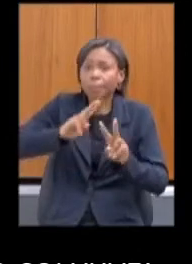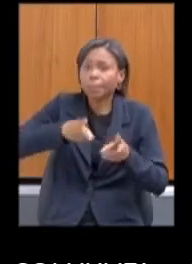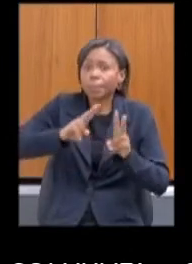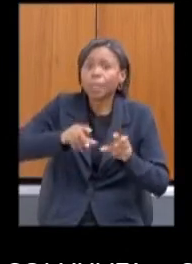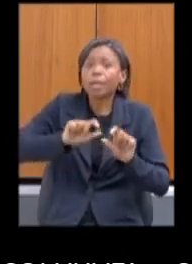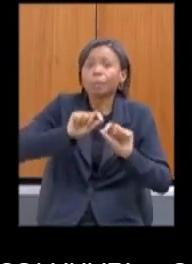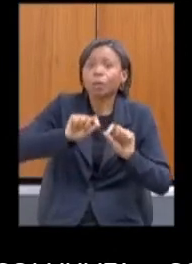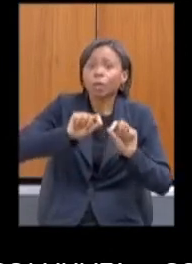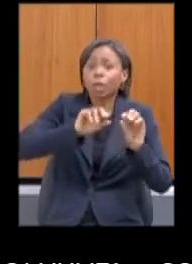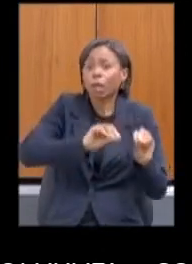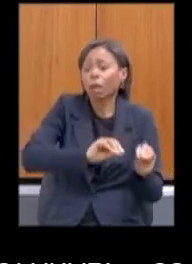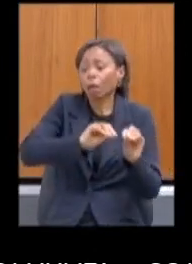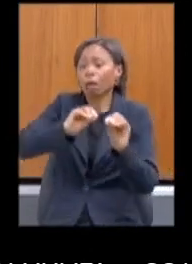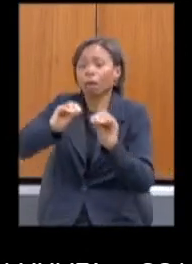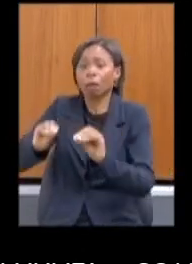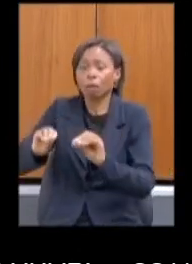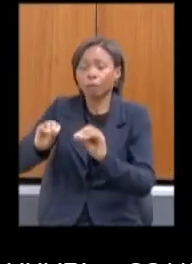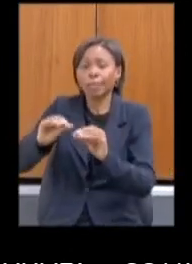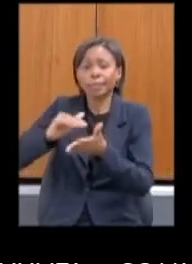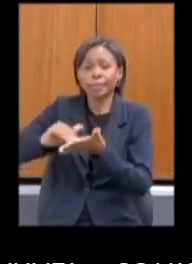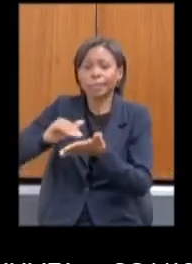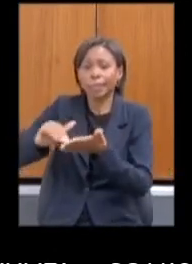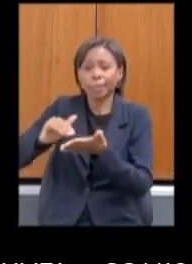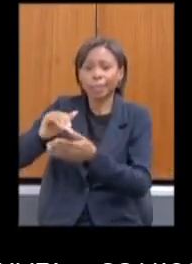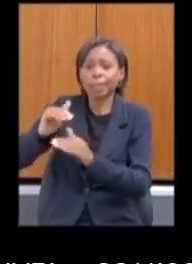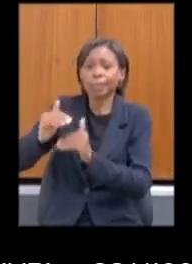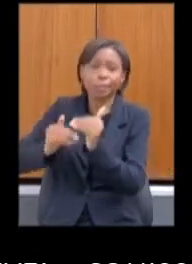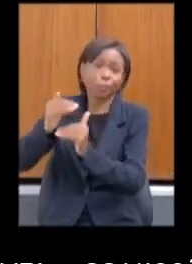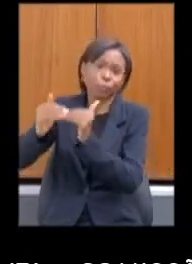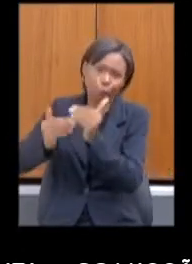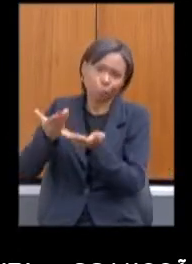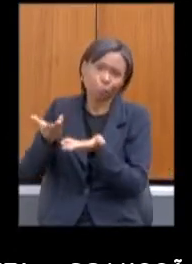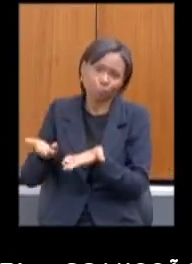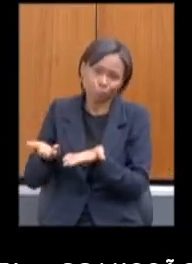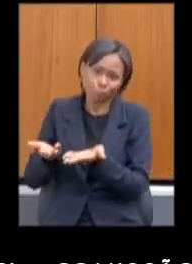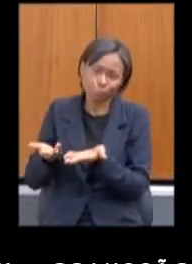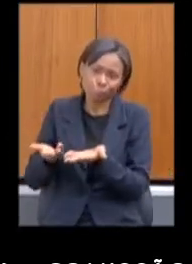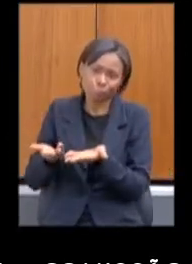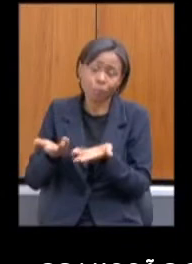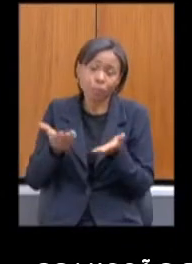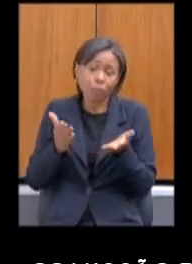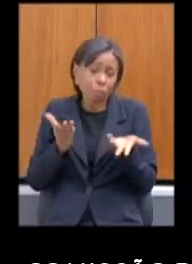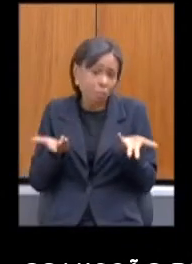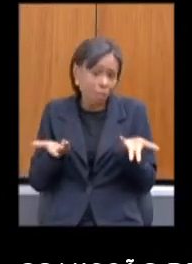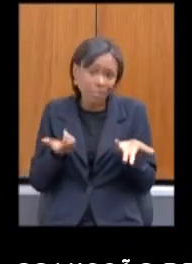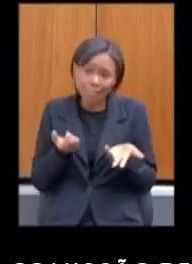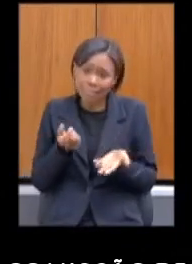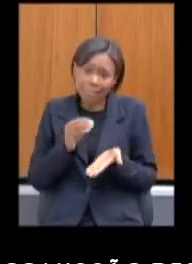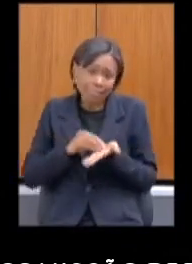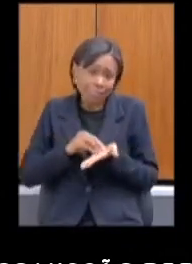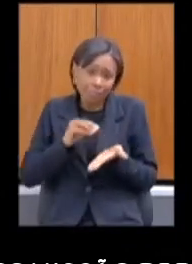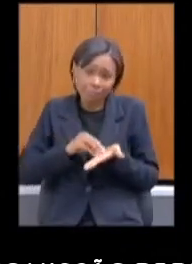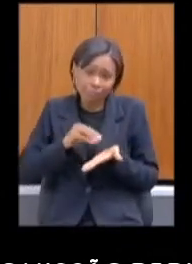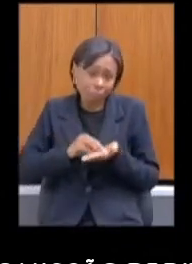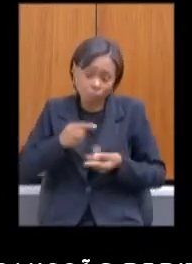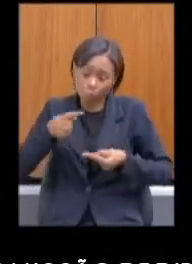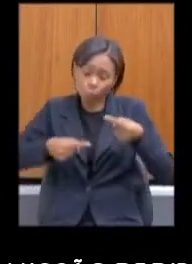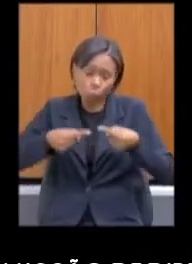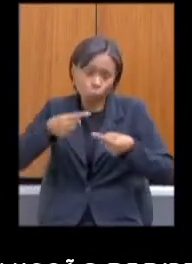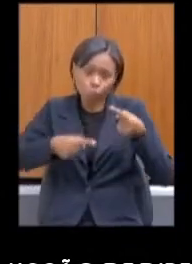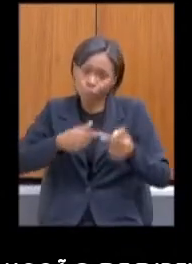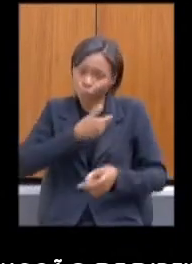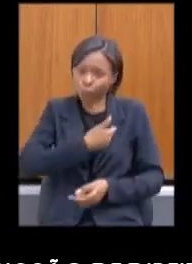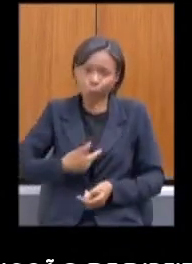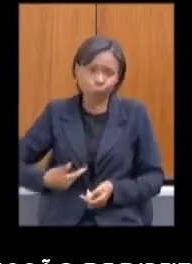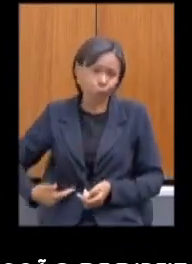Secretaria de Desenvolvimento. Mas gostaria também que, como não houve nenhuma política pública por parte do governo do Estado,